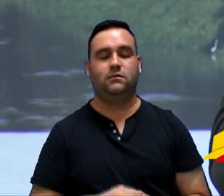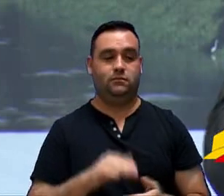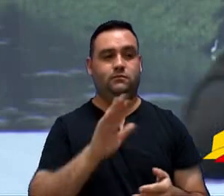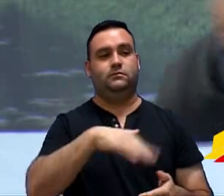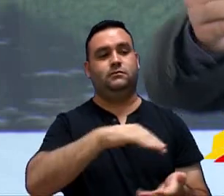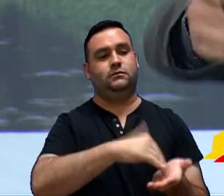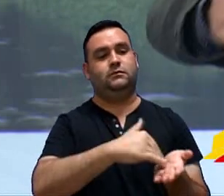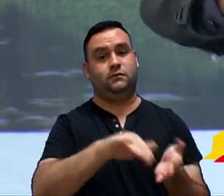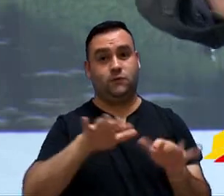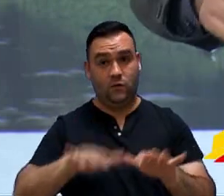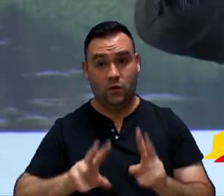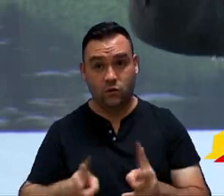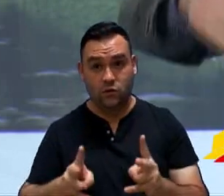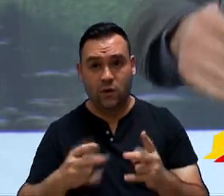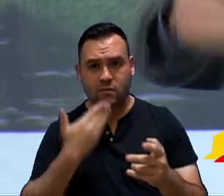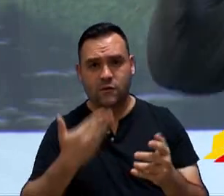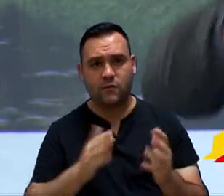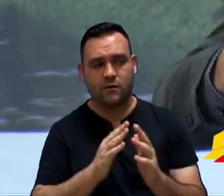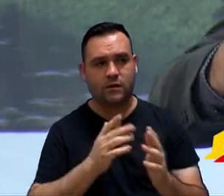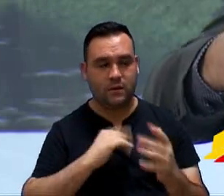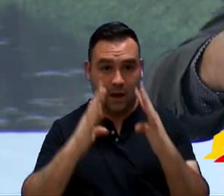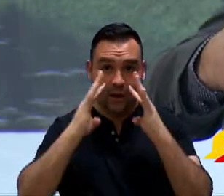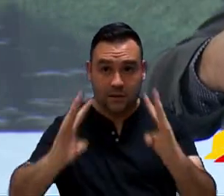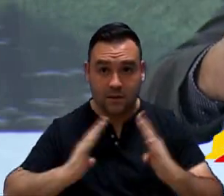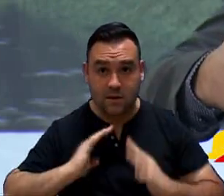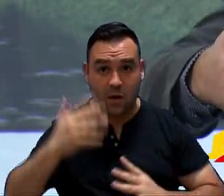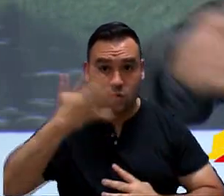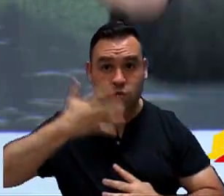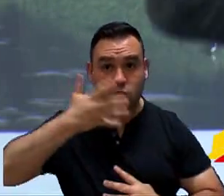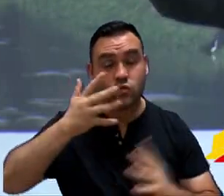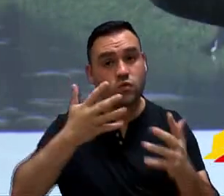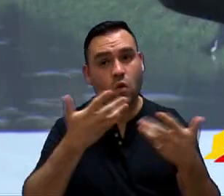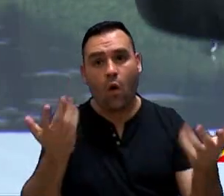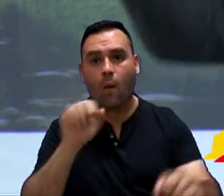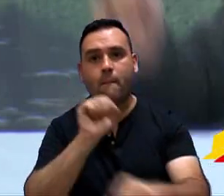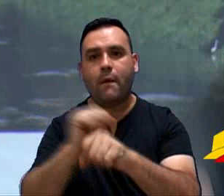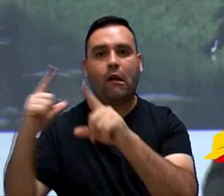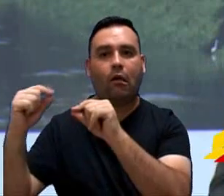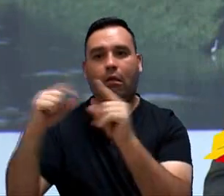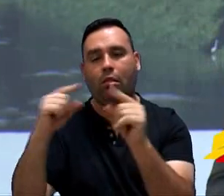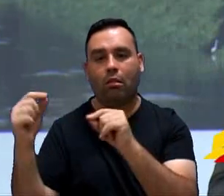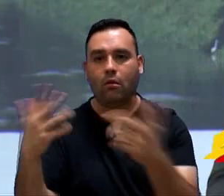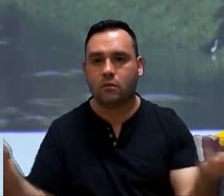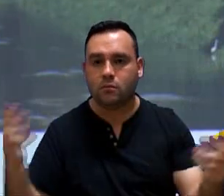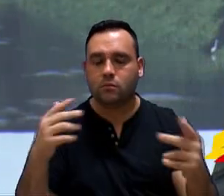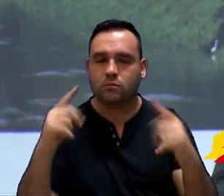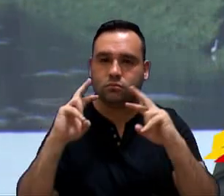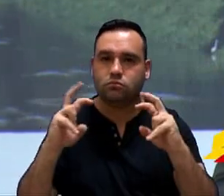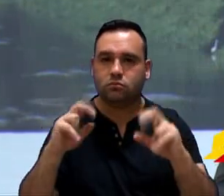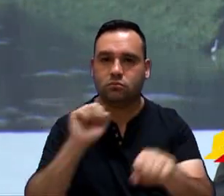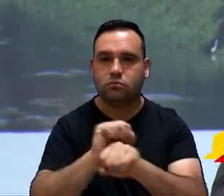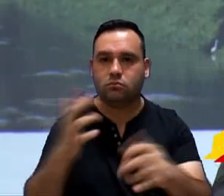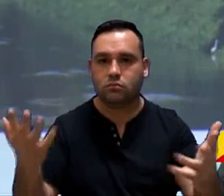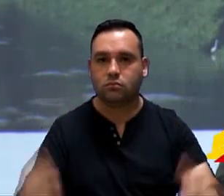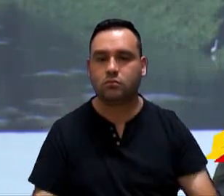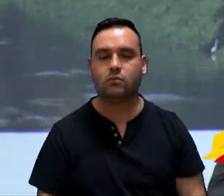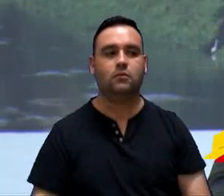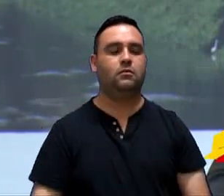Secretário, se o senhor for ficar aqui dentro, eu peço a gentileza que eu preste atenção na minha fala ou pare de ficar fazendo barulho aí, por gentileza.